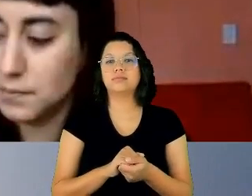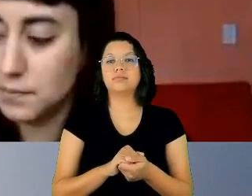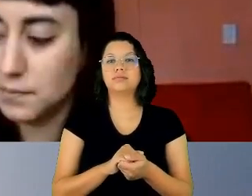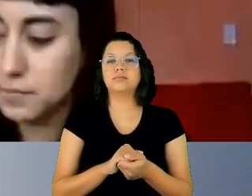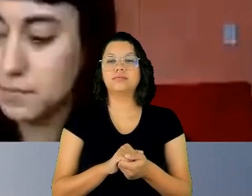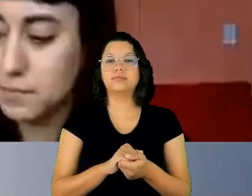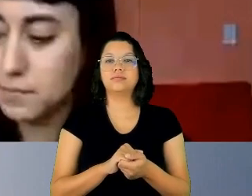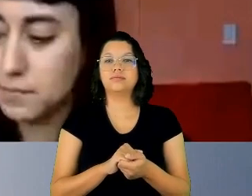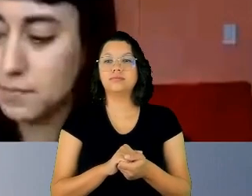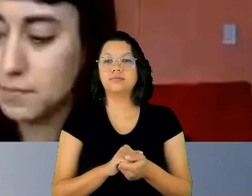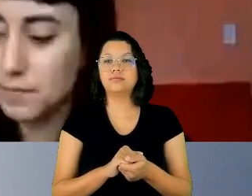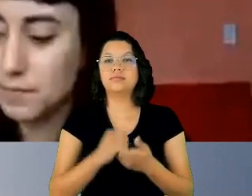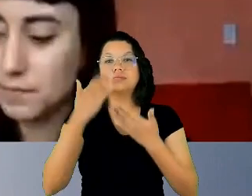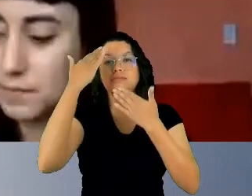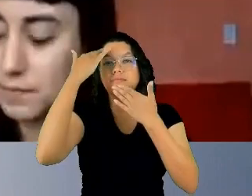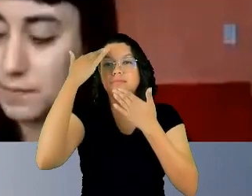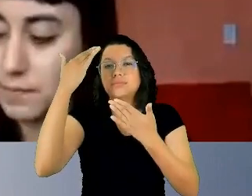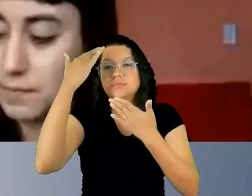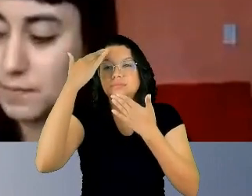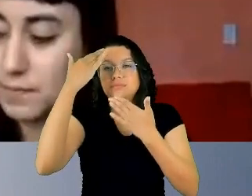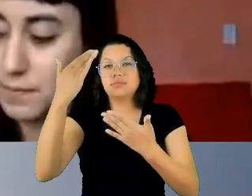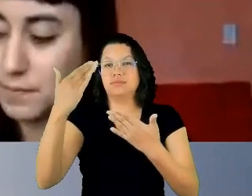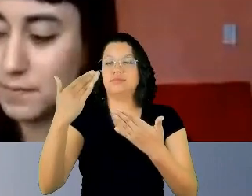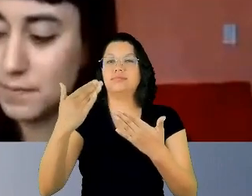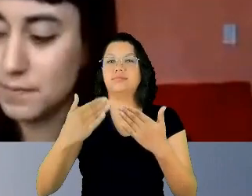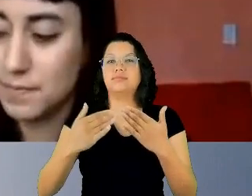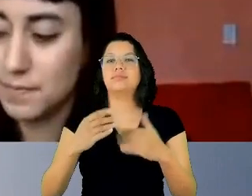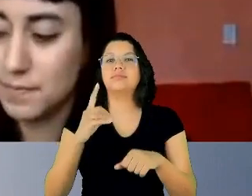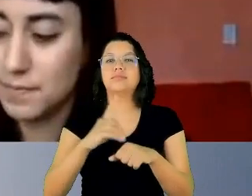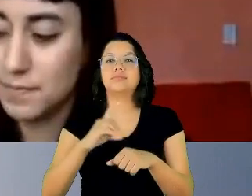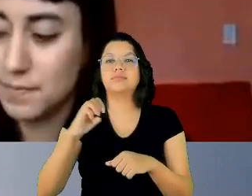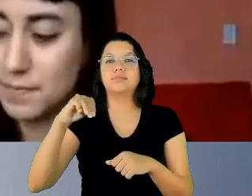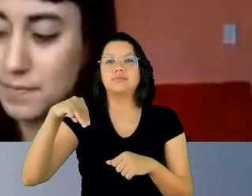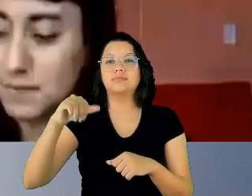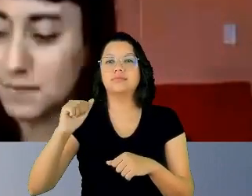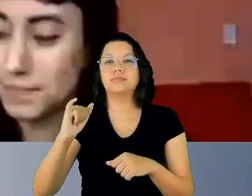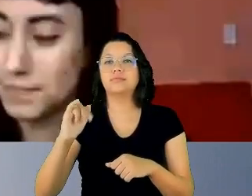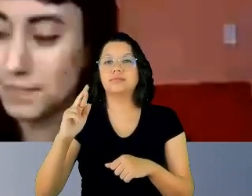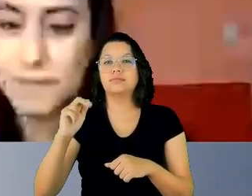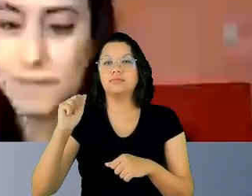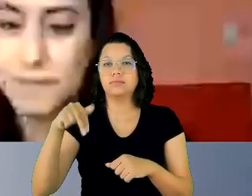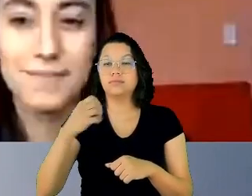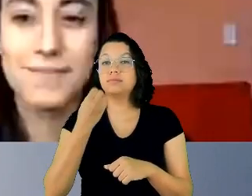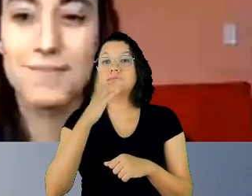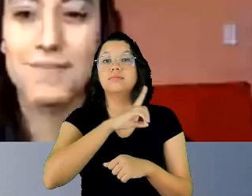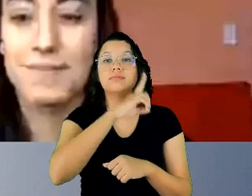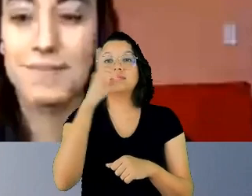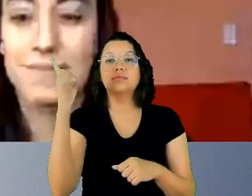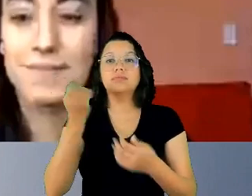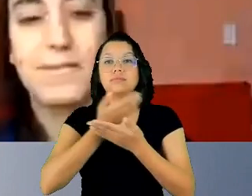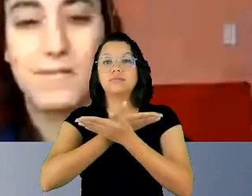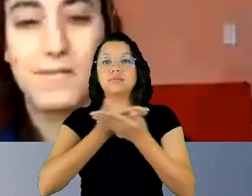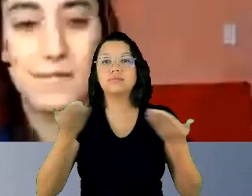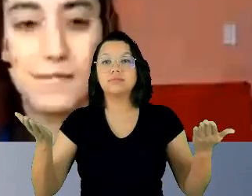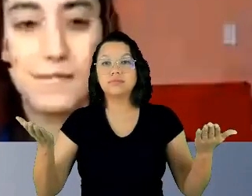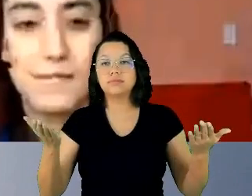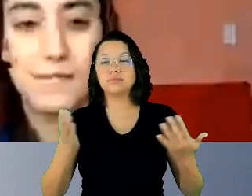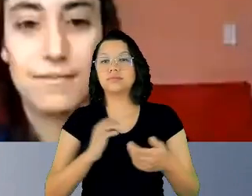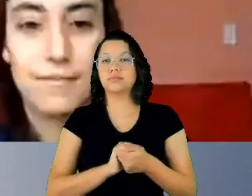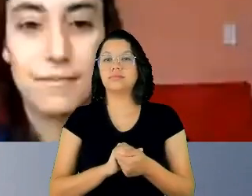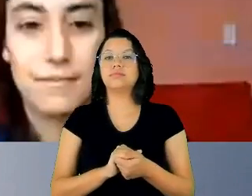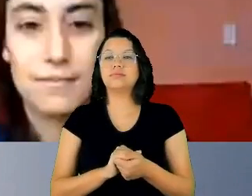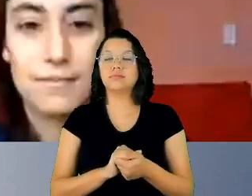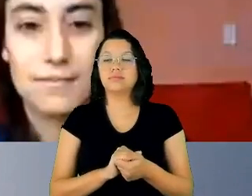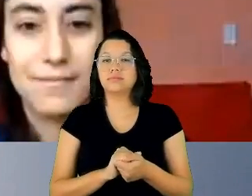Muito obrigada, doutor Mairan. Bom dia a todas e todos que nos